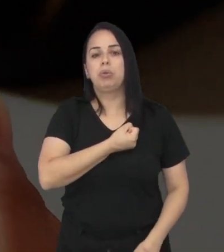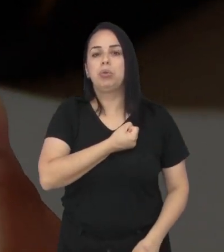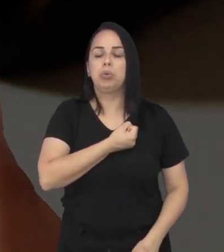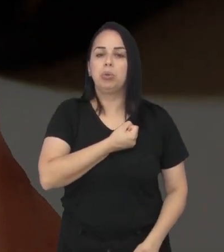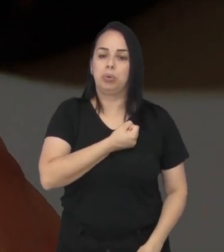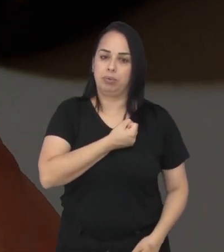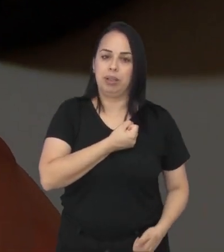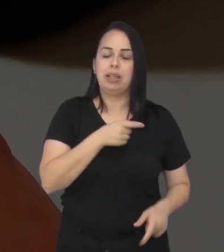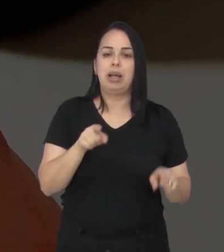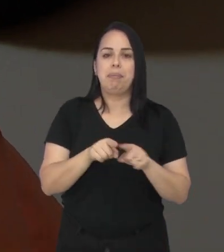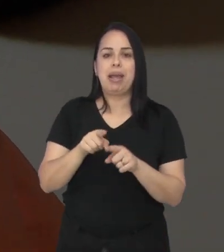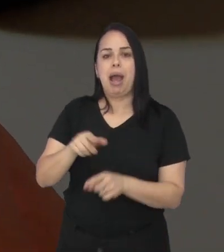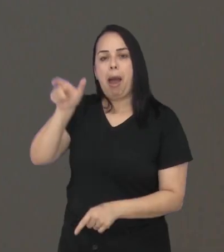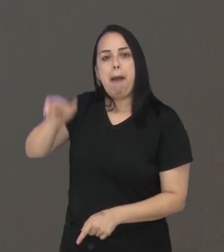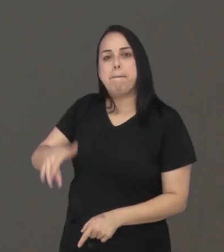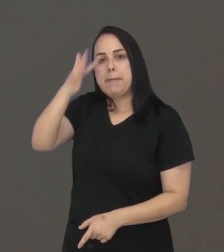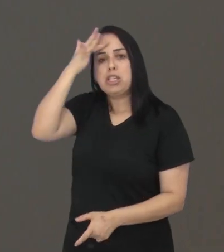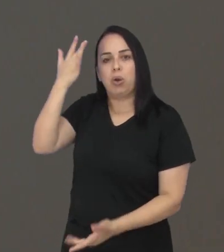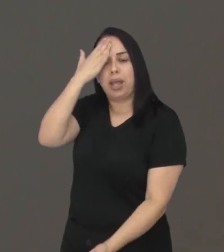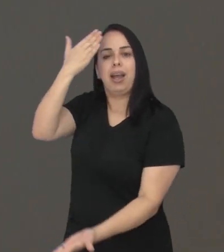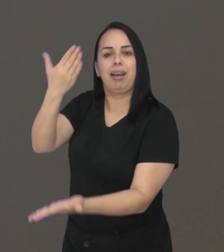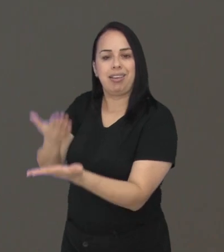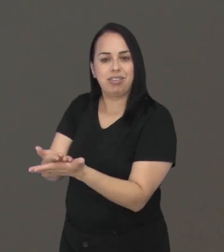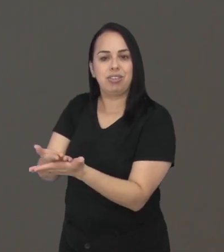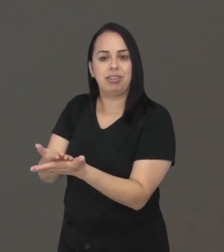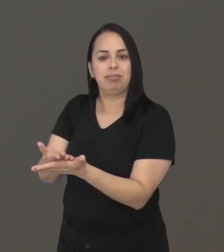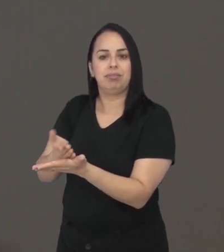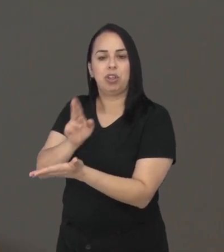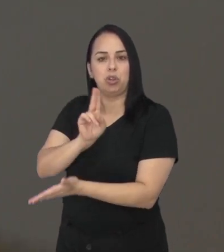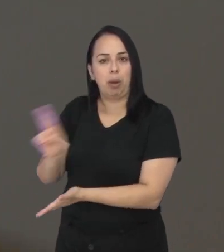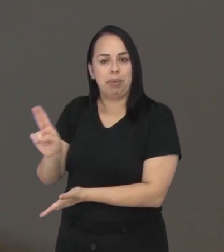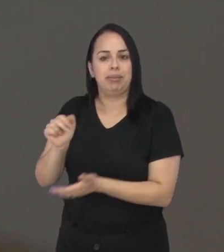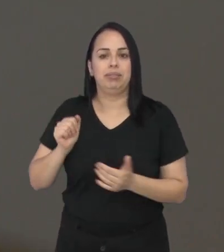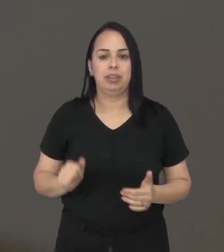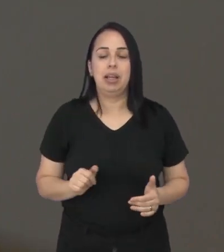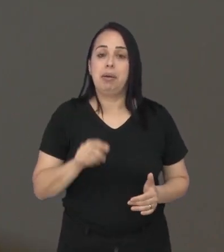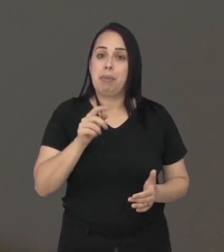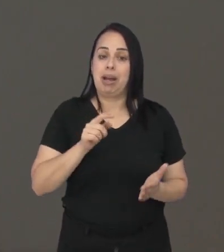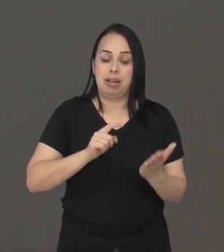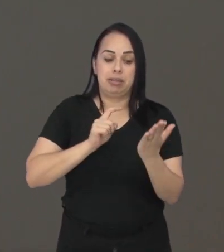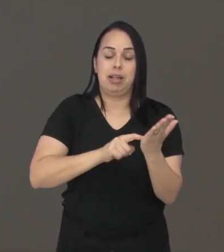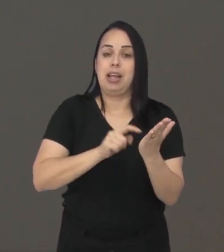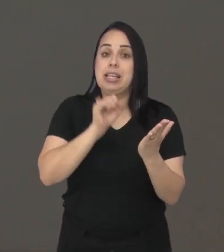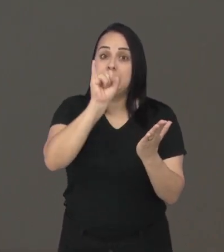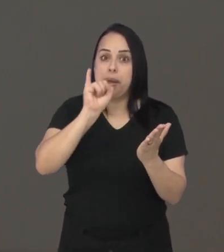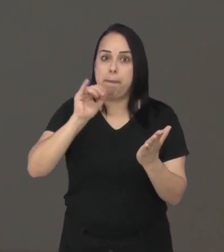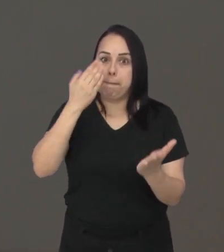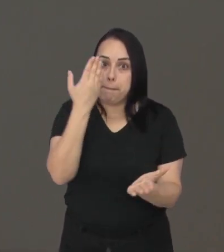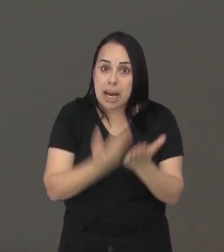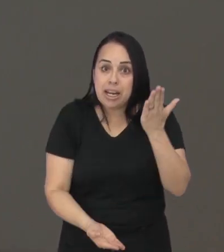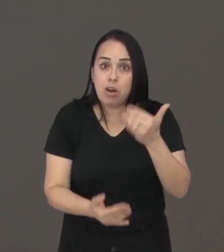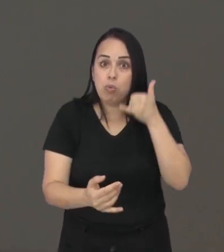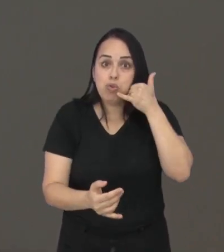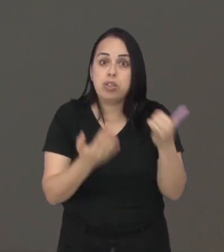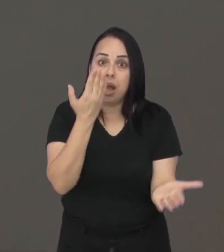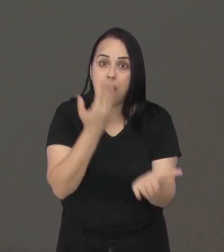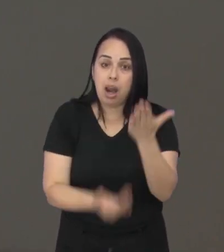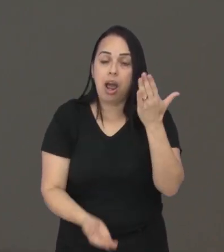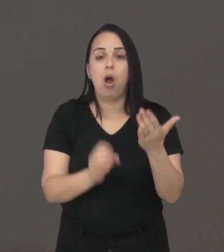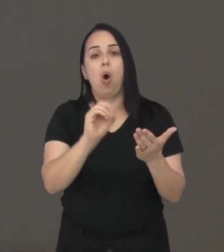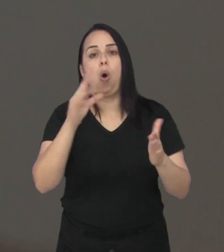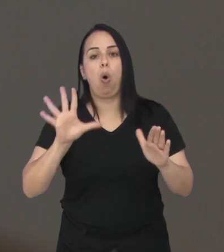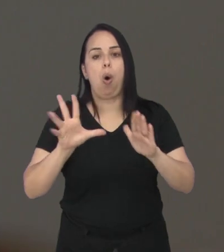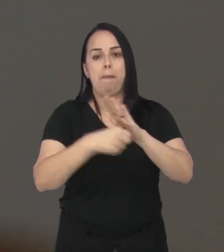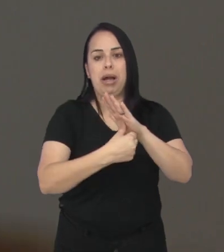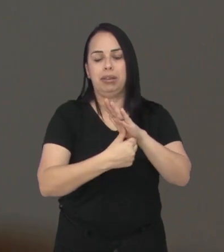também deixar um contato de confiança. Mas atenção, o botão de emergência só deve ser usado em casos de perda e roubo. A ferramenta